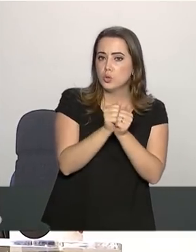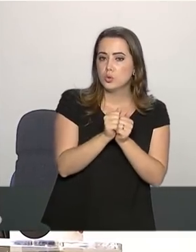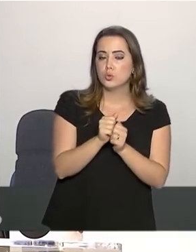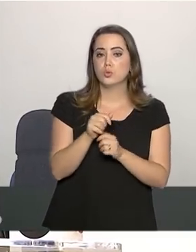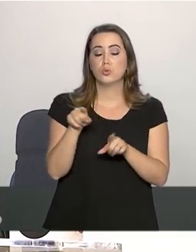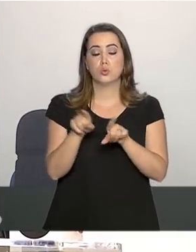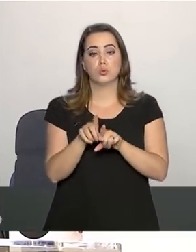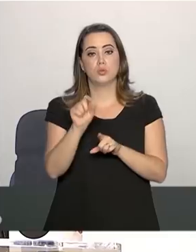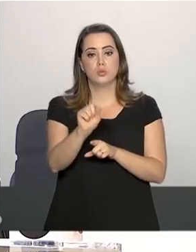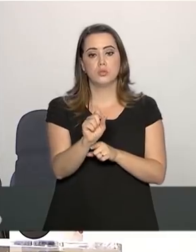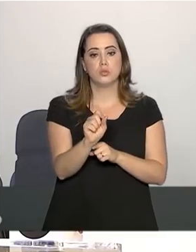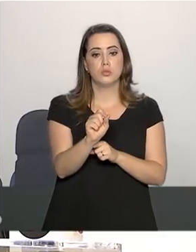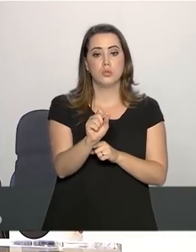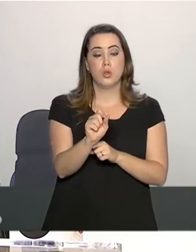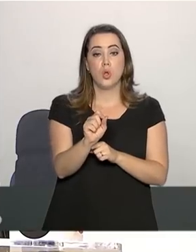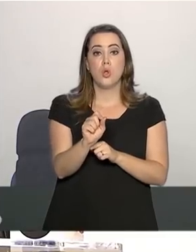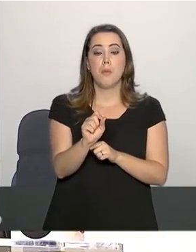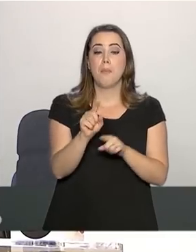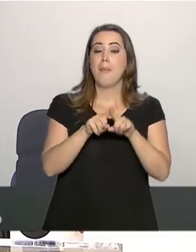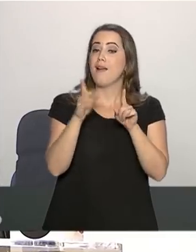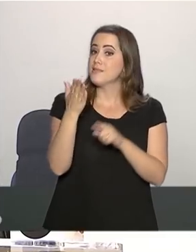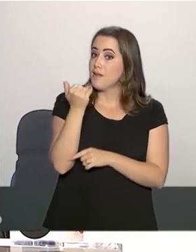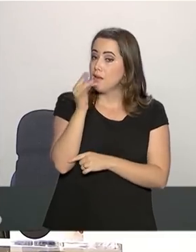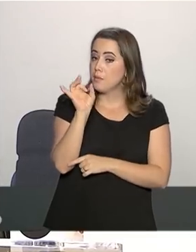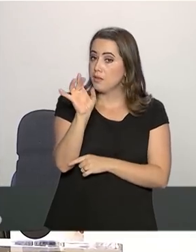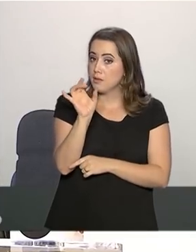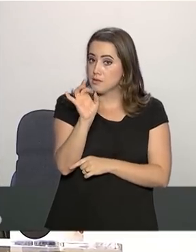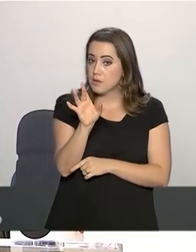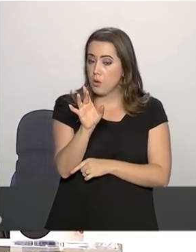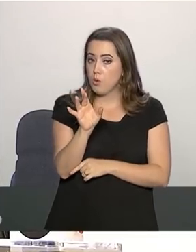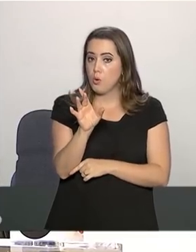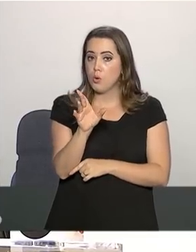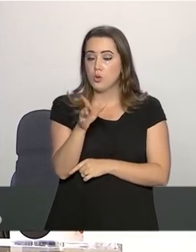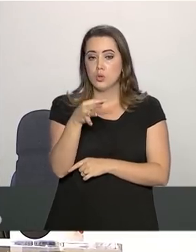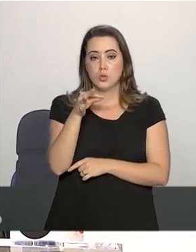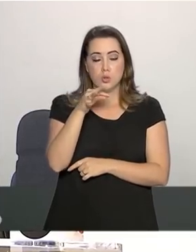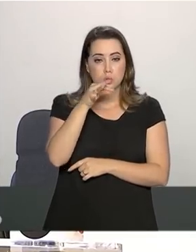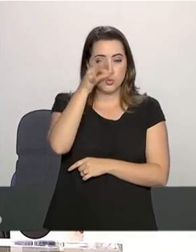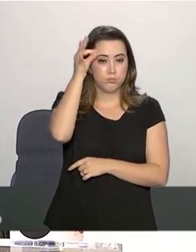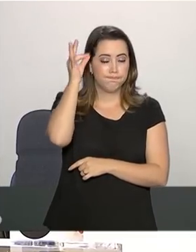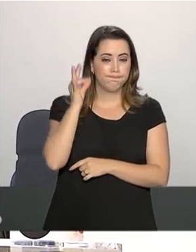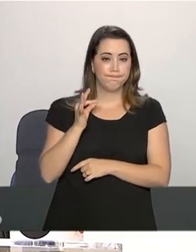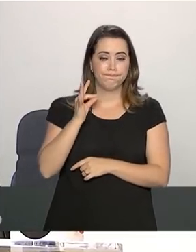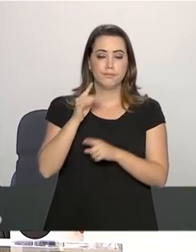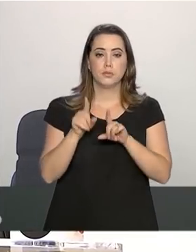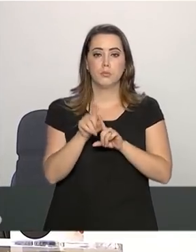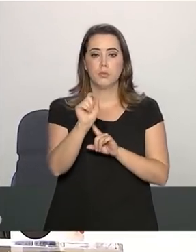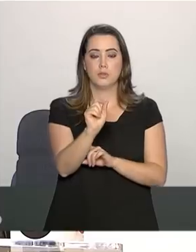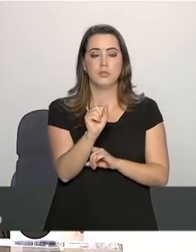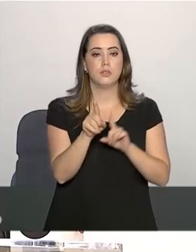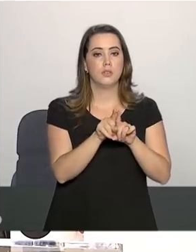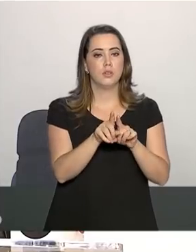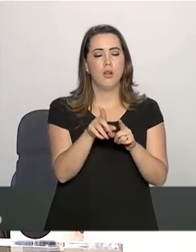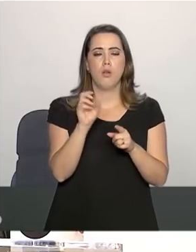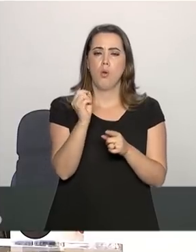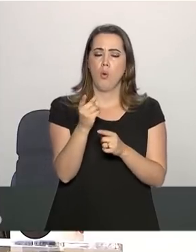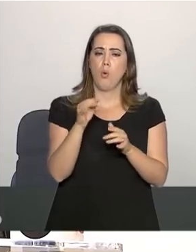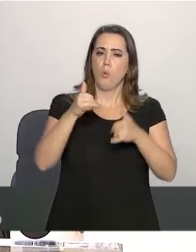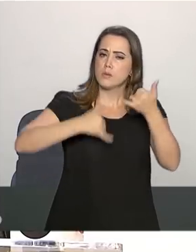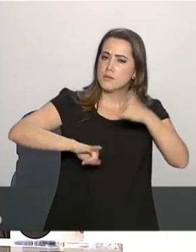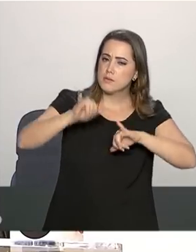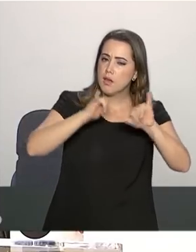nutrição parenteral. Os exames laboratoriais apresentam